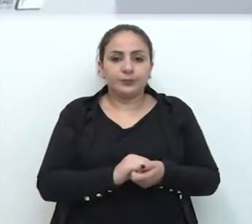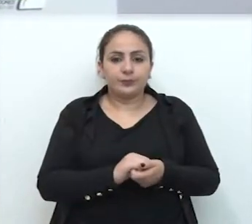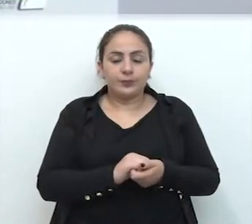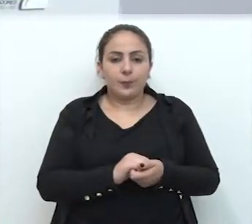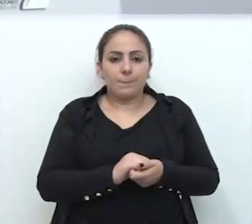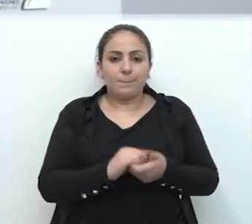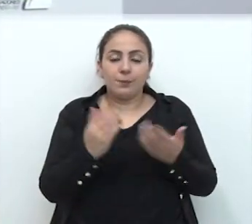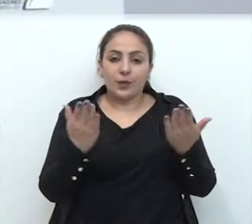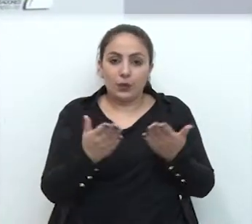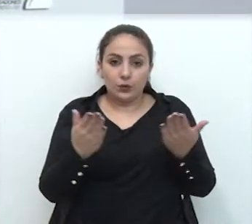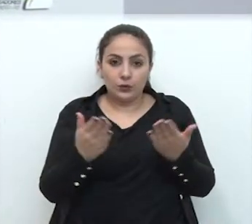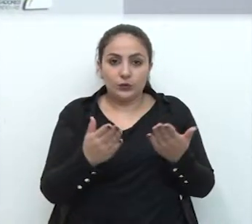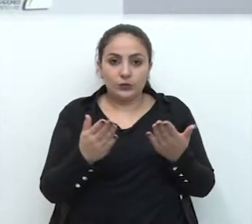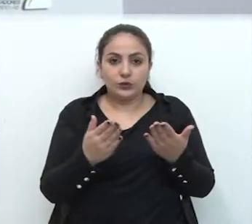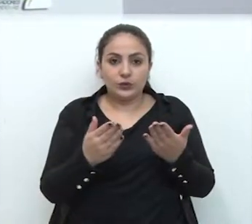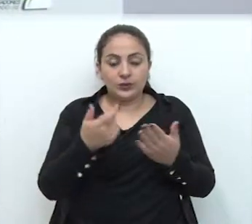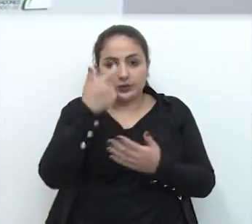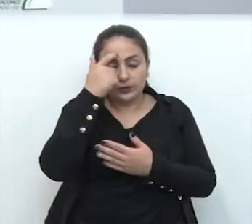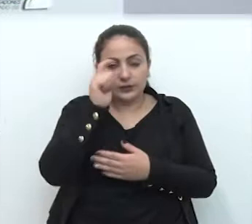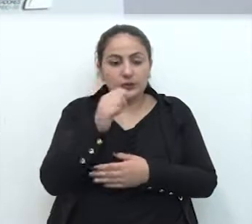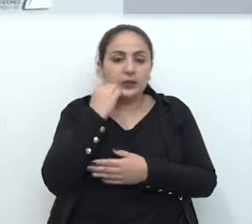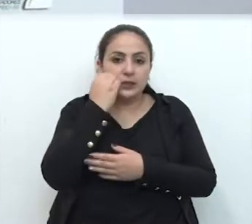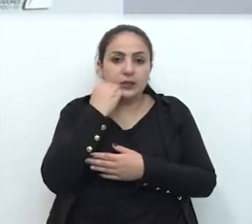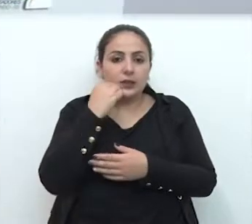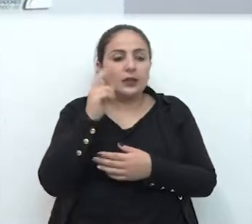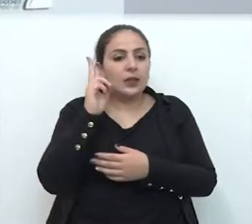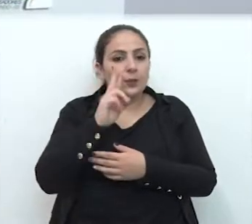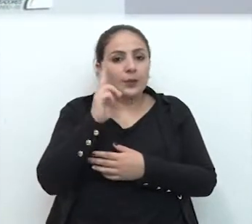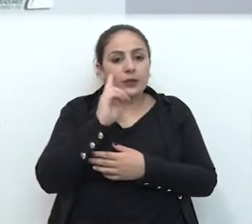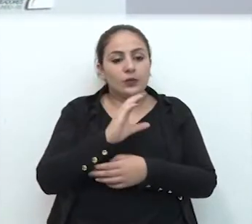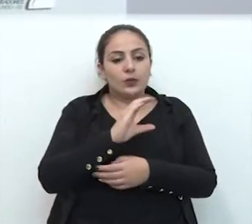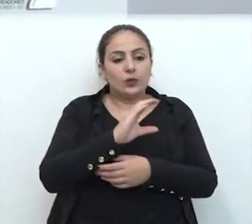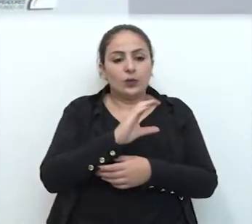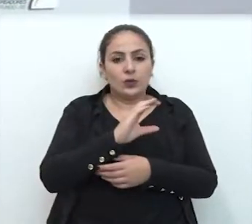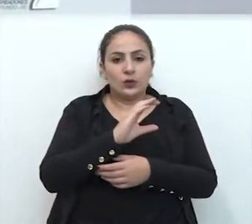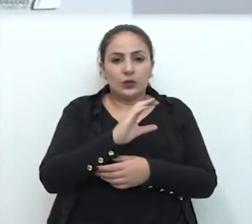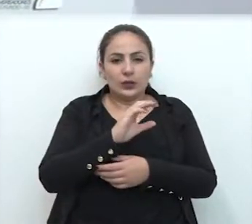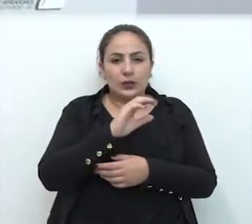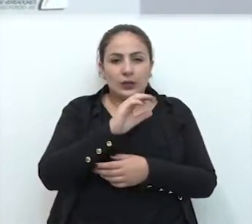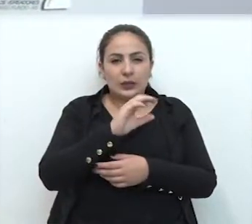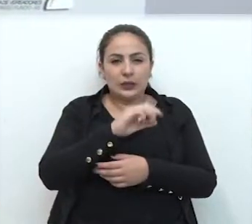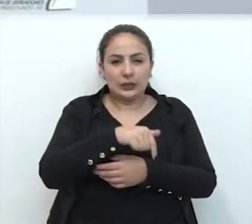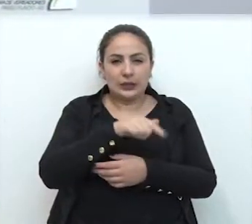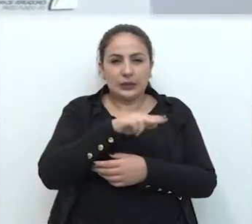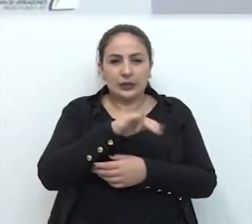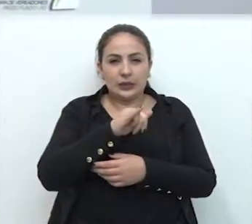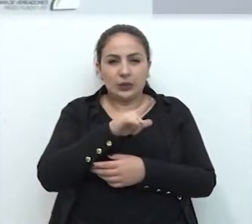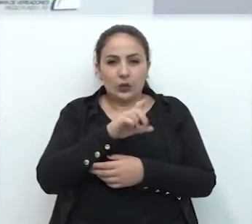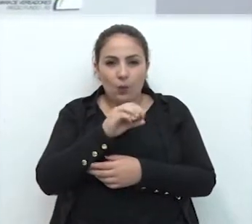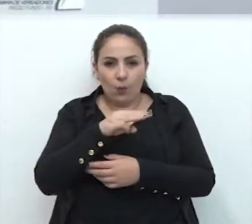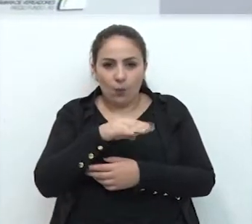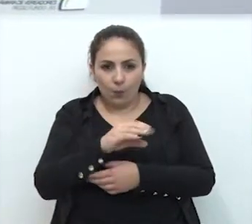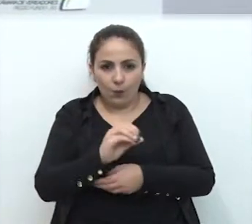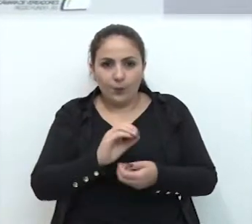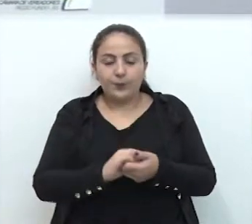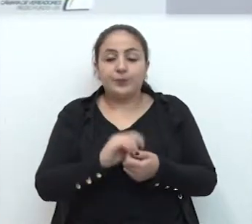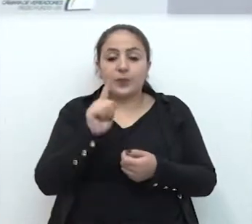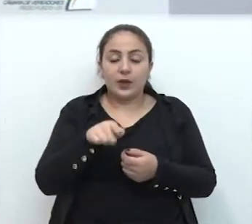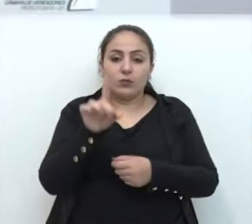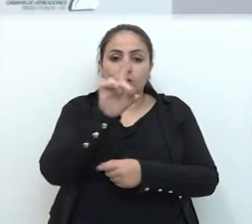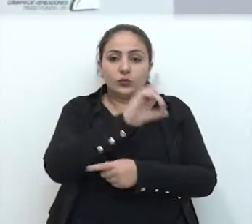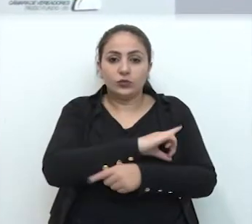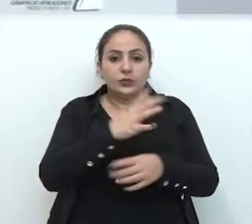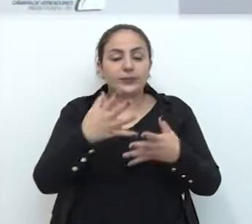negra, lembrando o nosso velho, valoroso, sempre zumbi do quilombo dos palmares, é uma